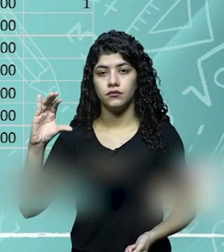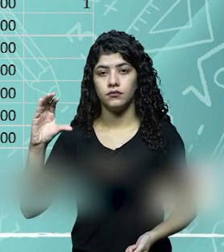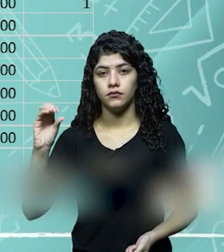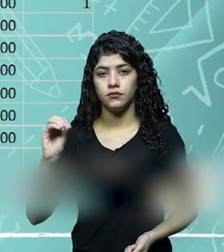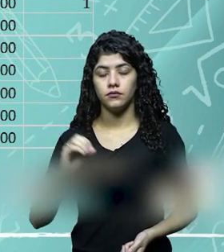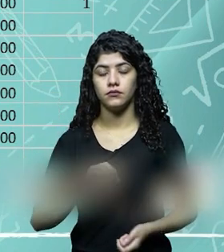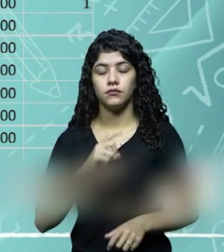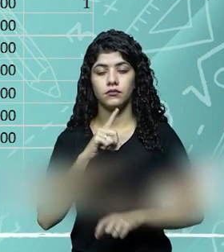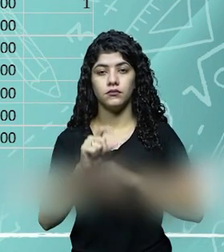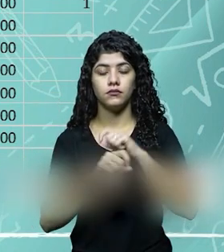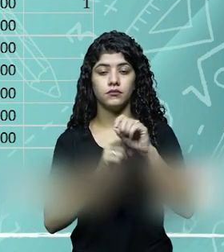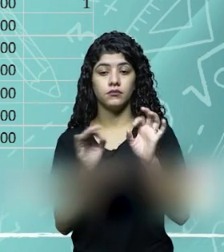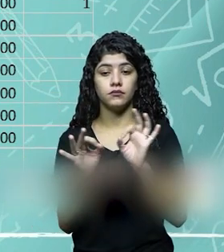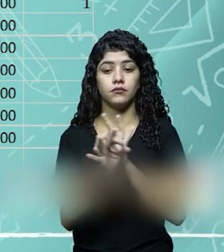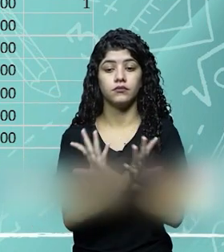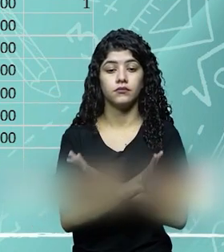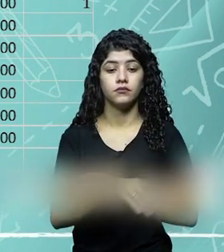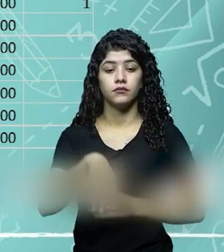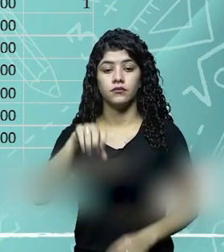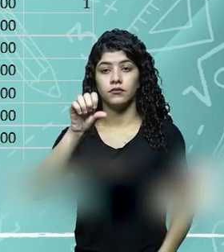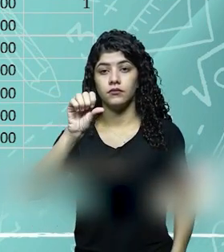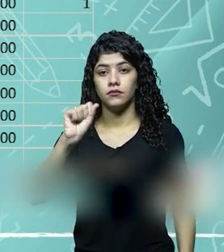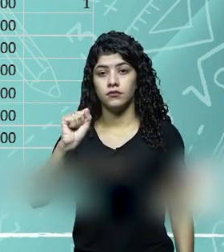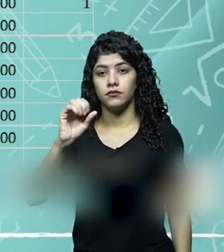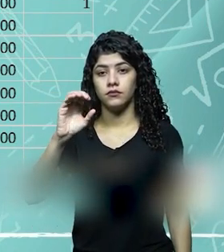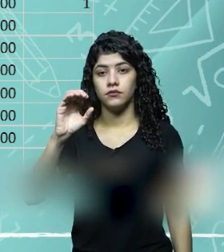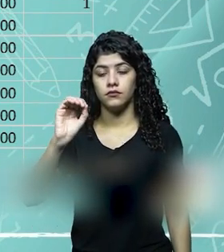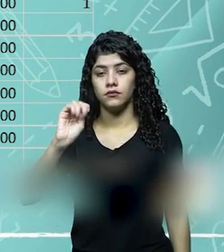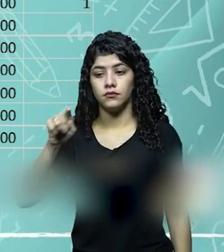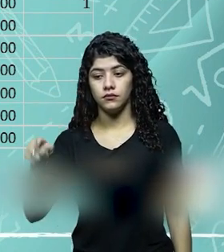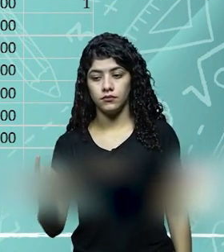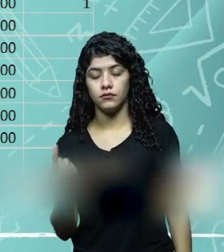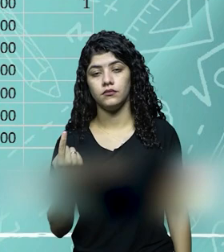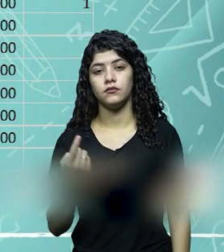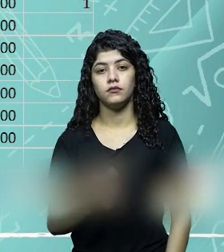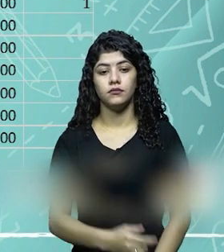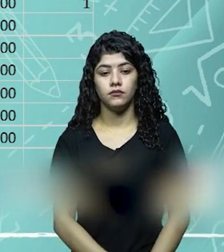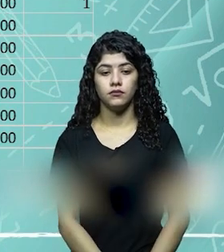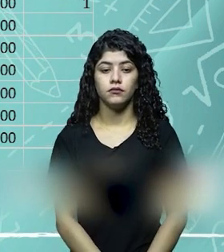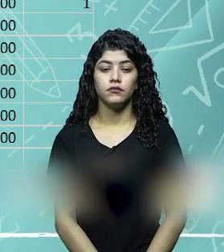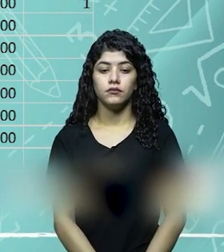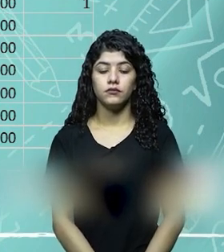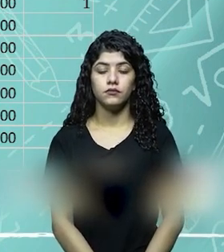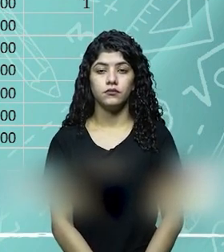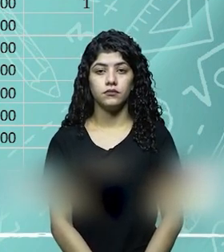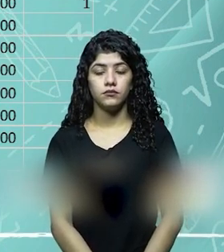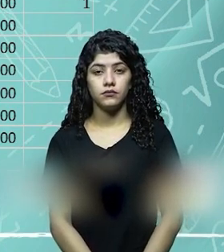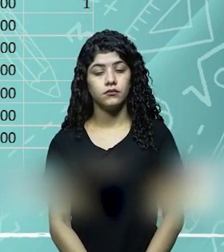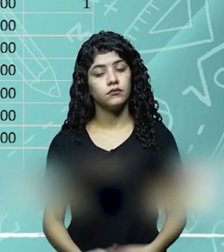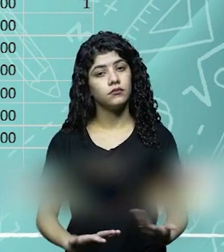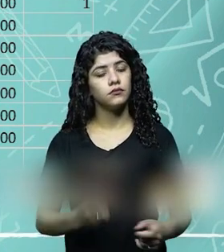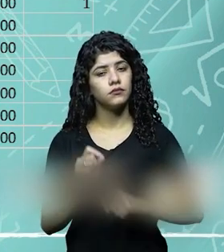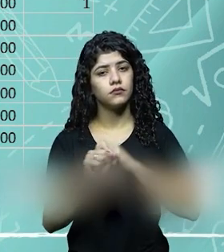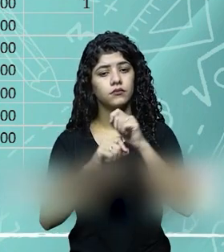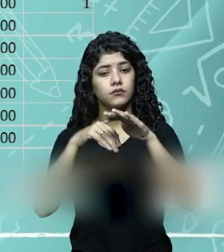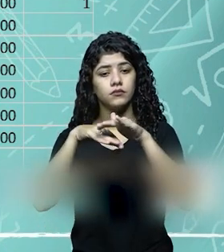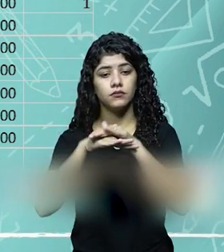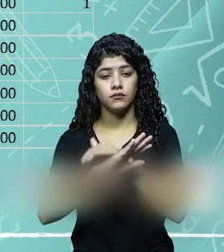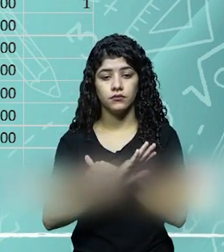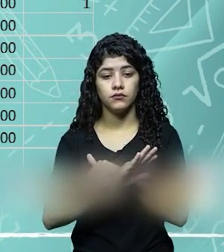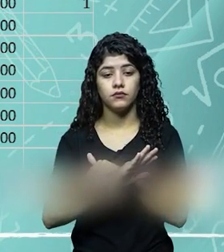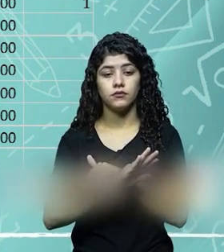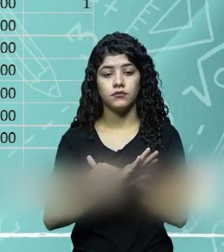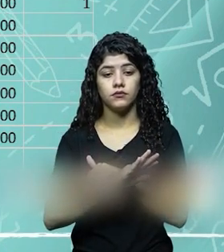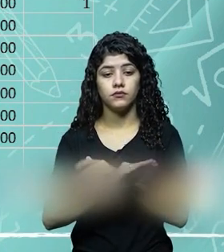que gerou um saldo final na conta de quê? De 80 mil, 950 reais, então o meu estoque,